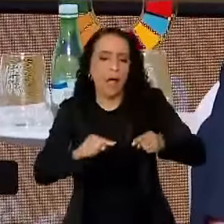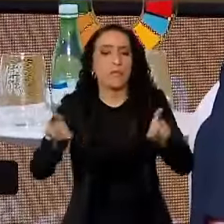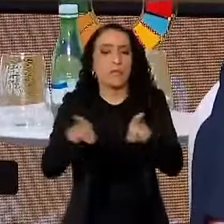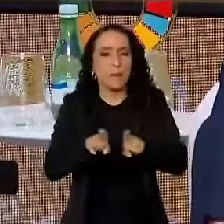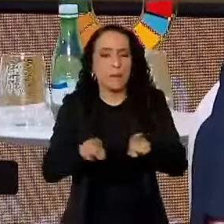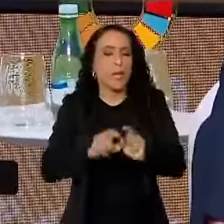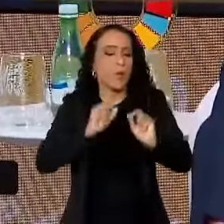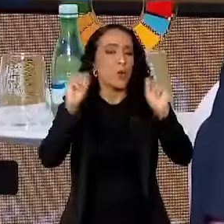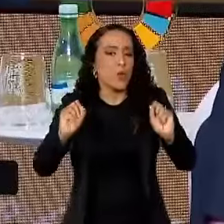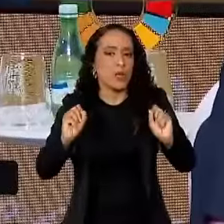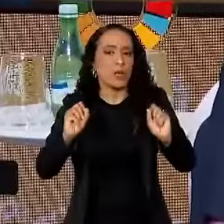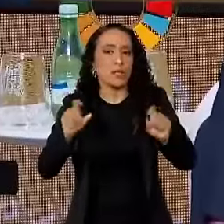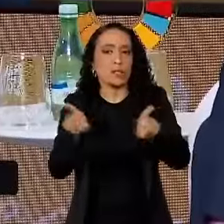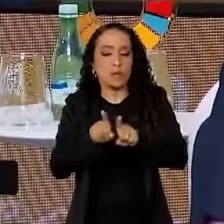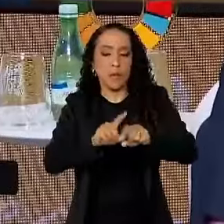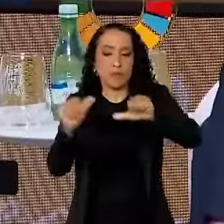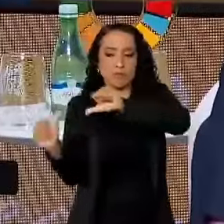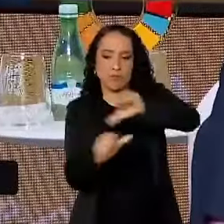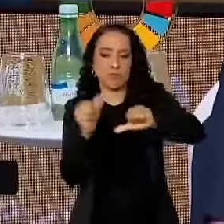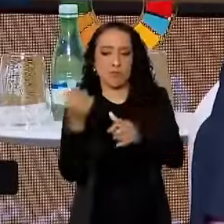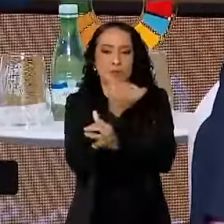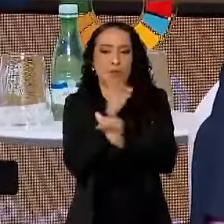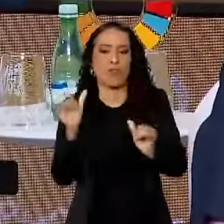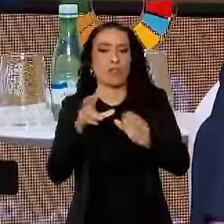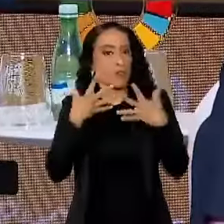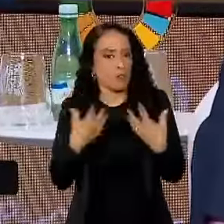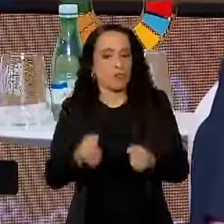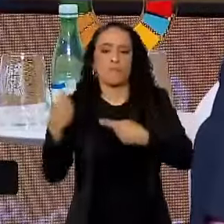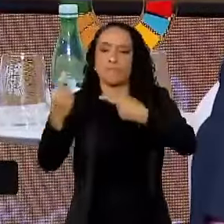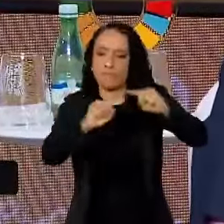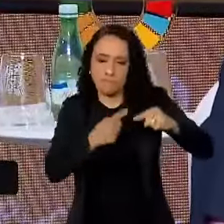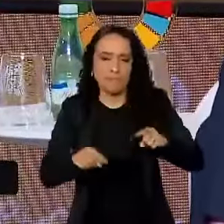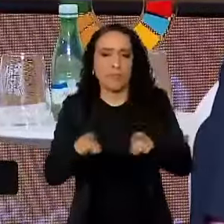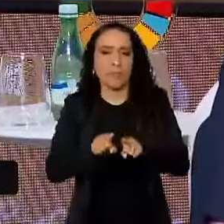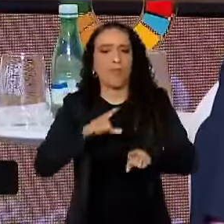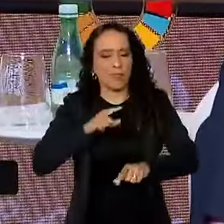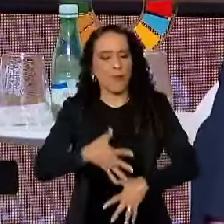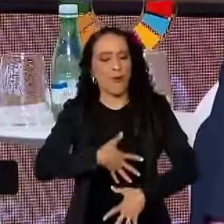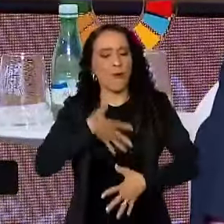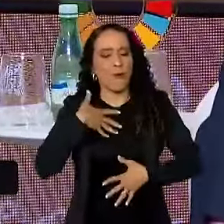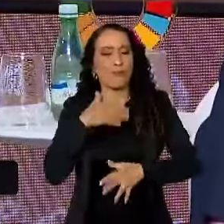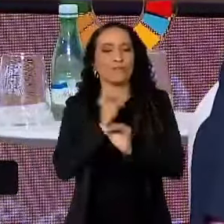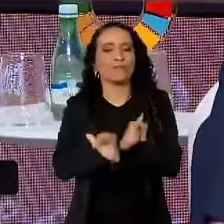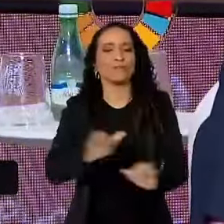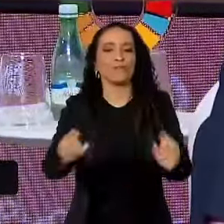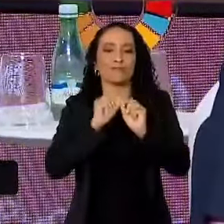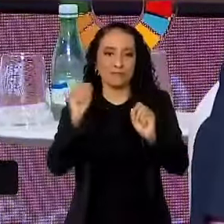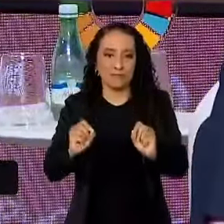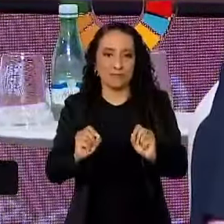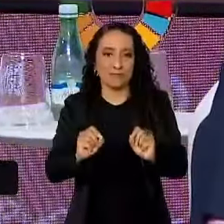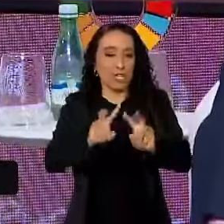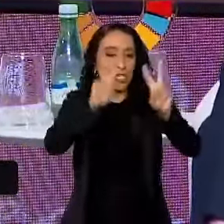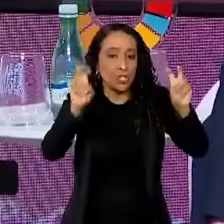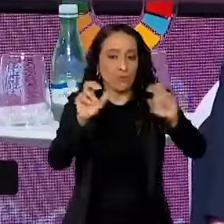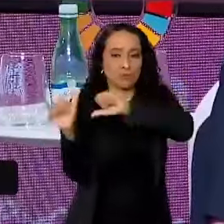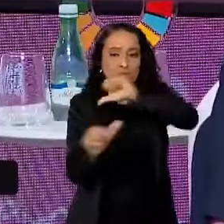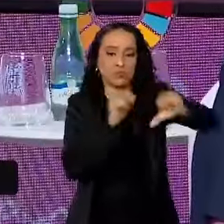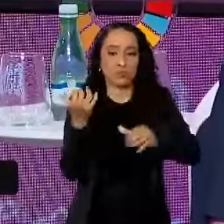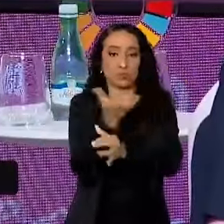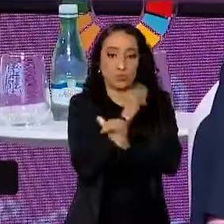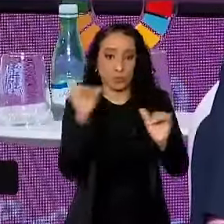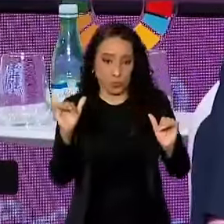discutir a questão da transição energética. E aí eu tenho muito orgulho de dizer. Na questão da transição